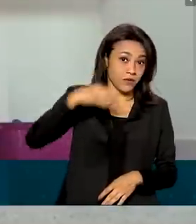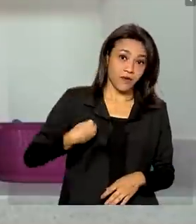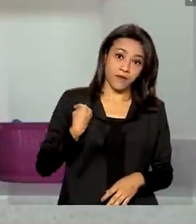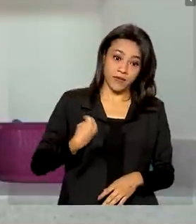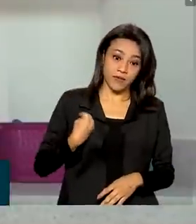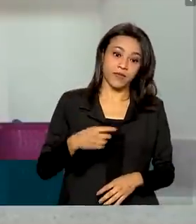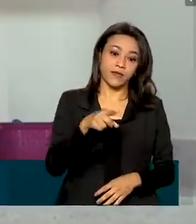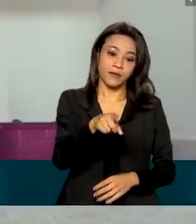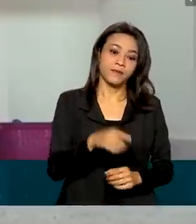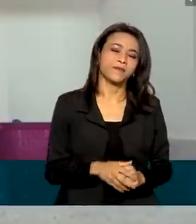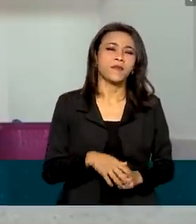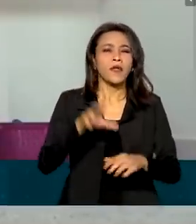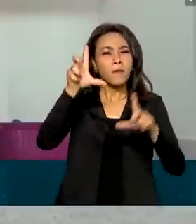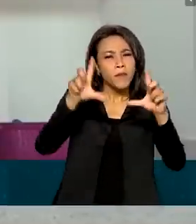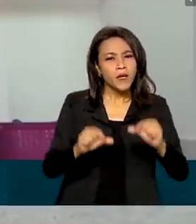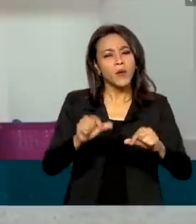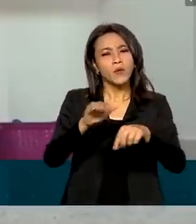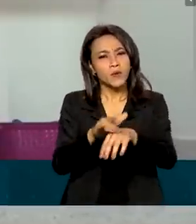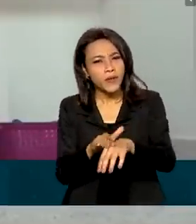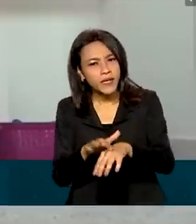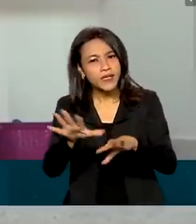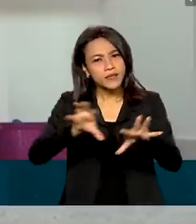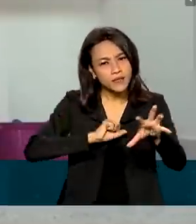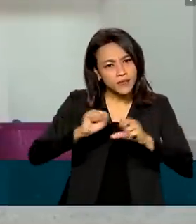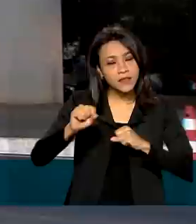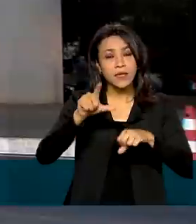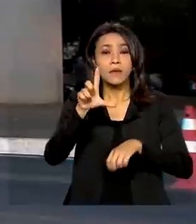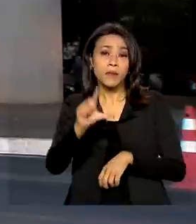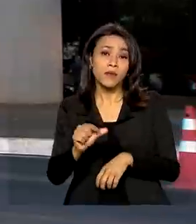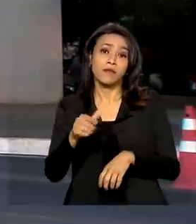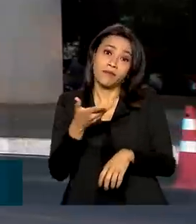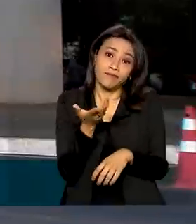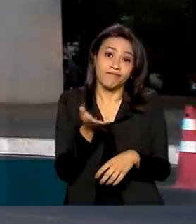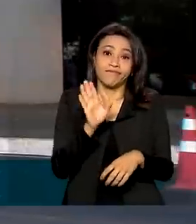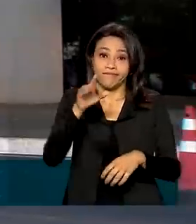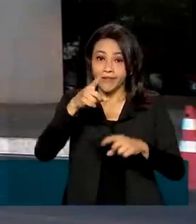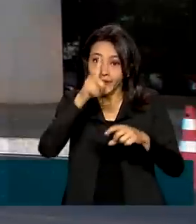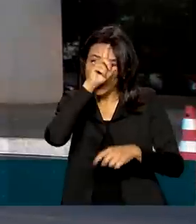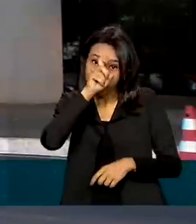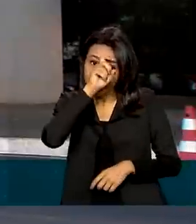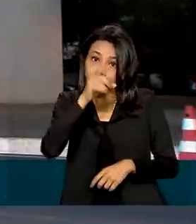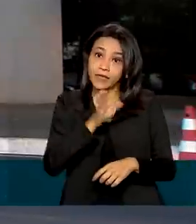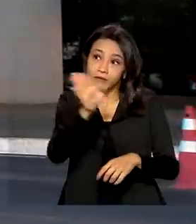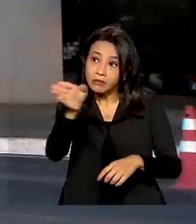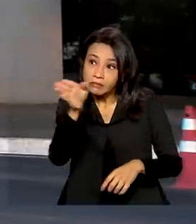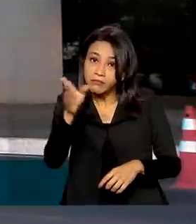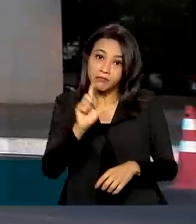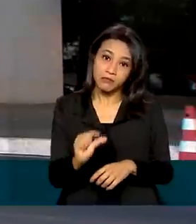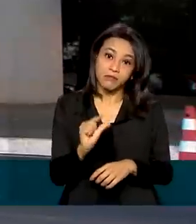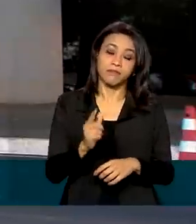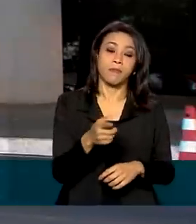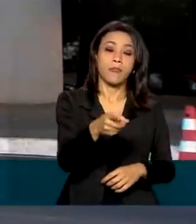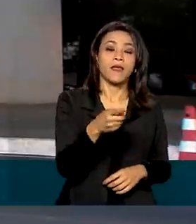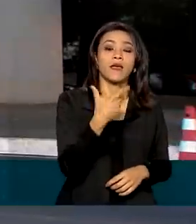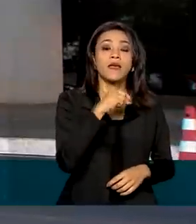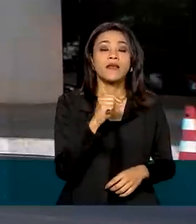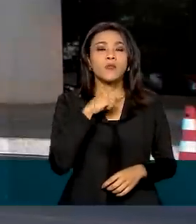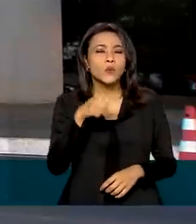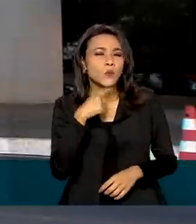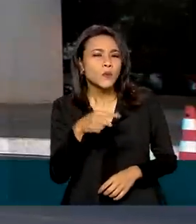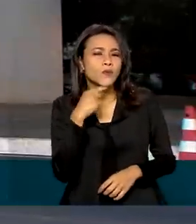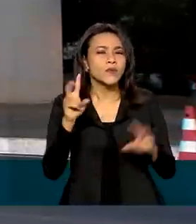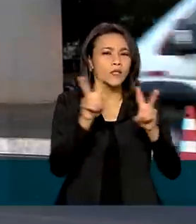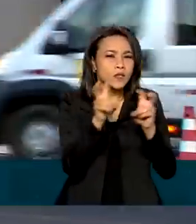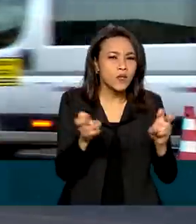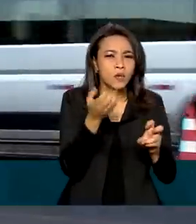menos risco de doenças, menos gripes, menos internações. E quem tem dúvidas sobre a alimentação de bebês e crianças e sobre a